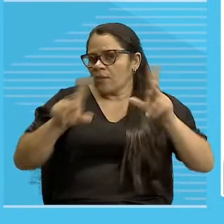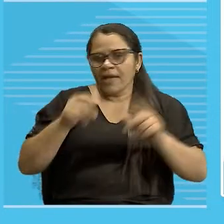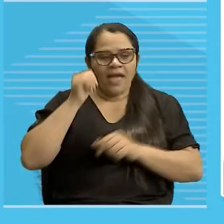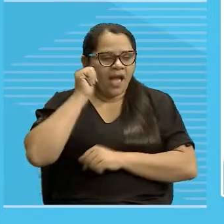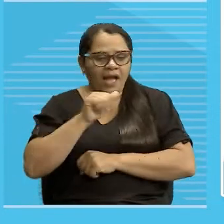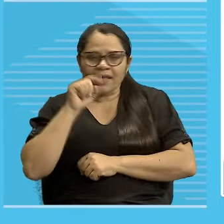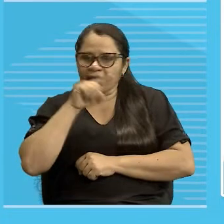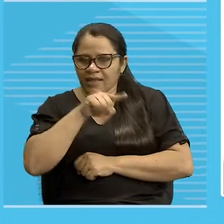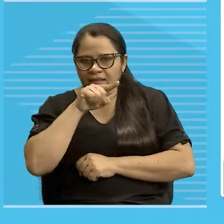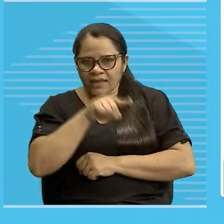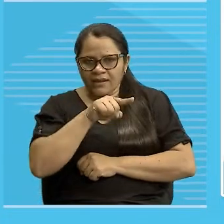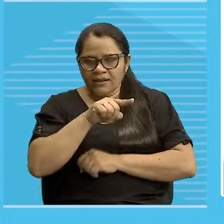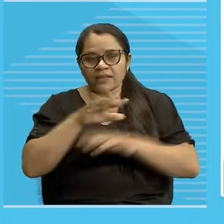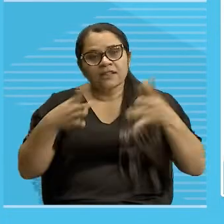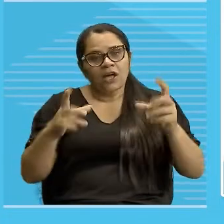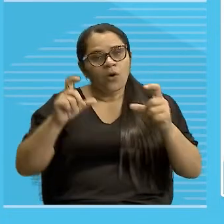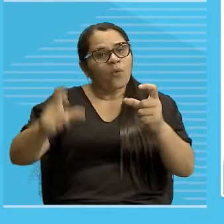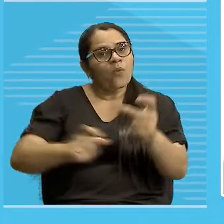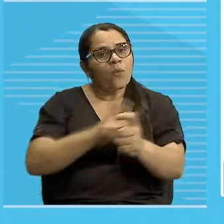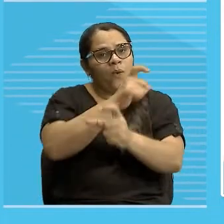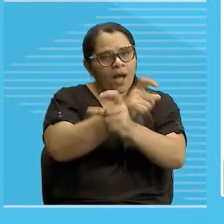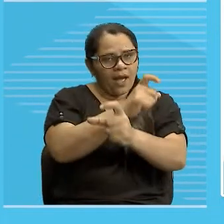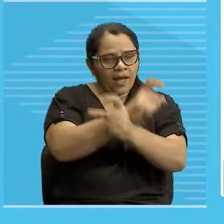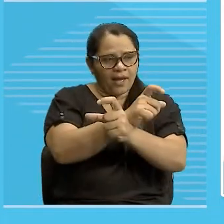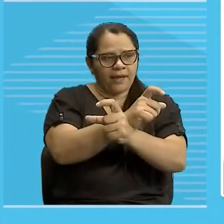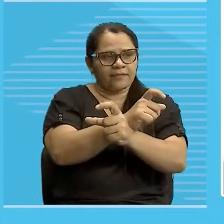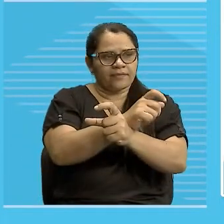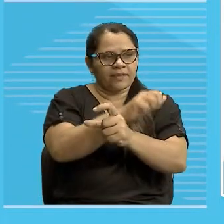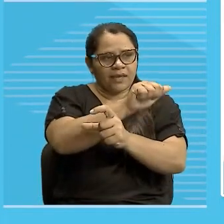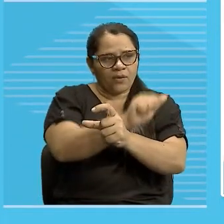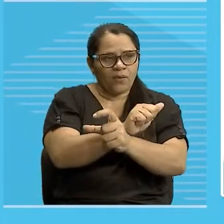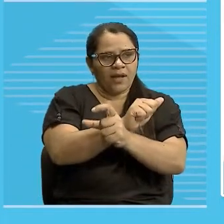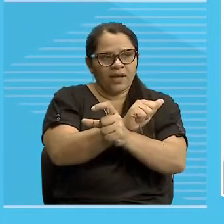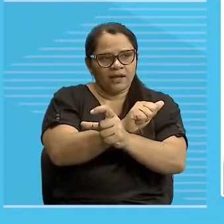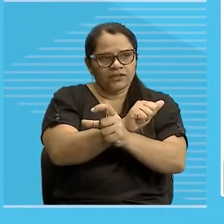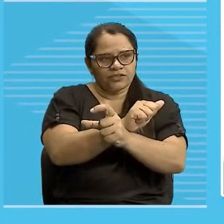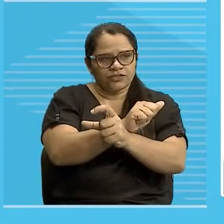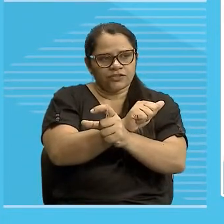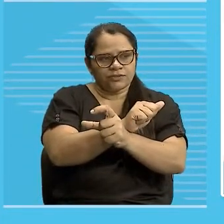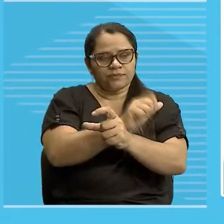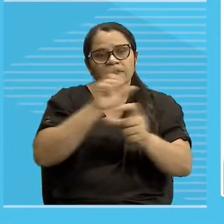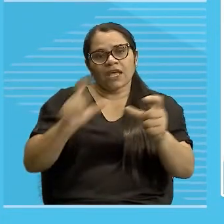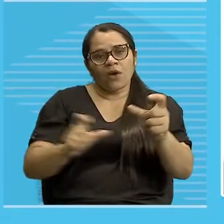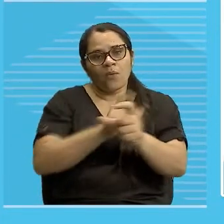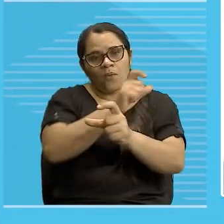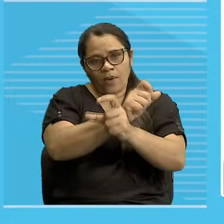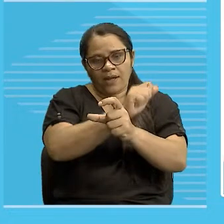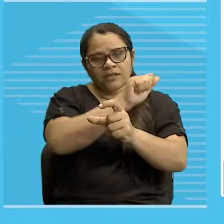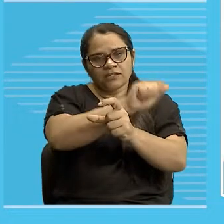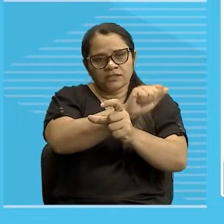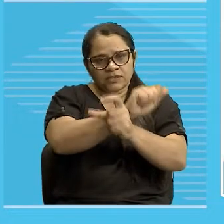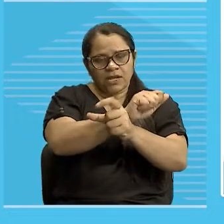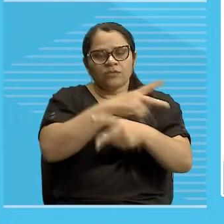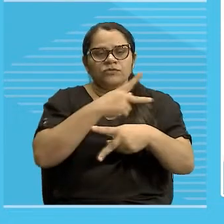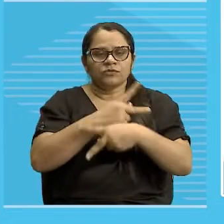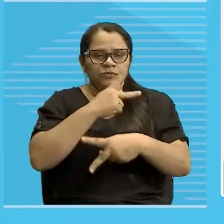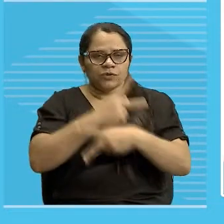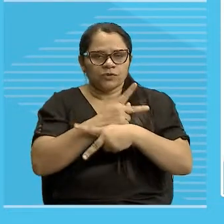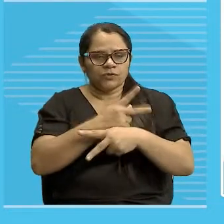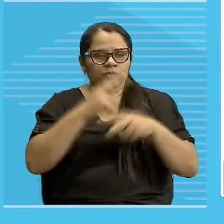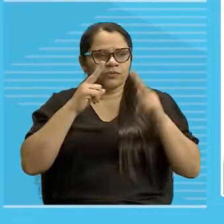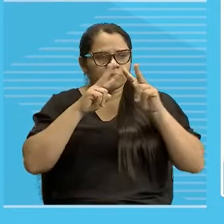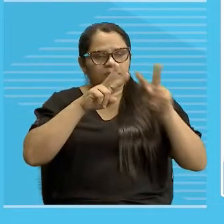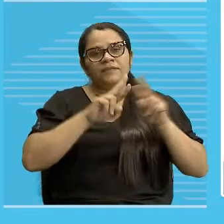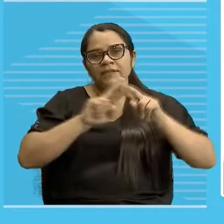tá, que vem aqui do adjetivo igual, ele vai se contrair com o A inicial desses pronomes. Então, nesse caso aqui, não é aquela